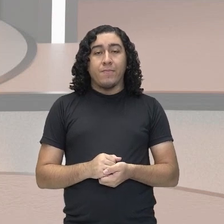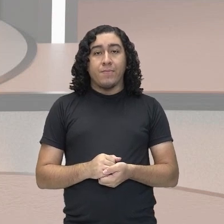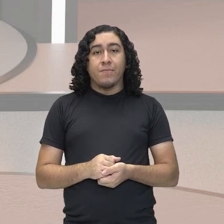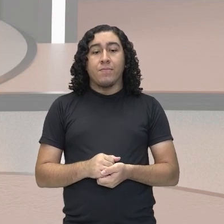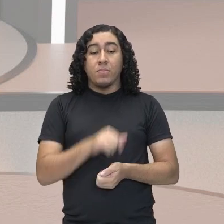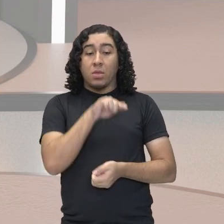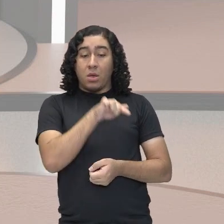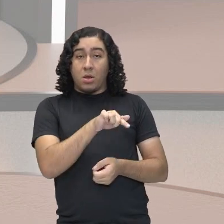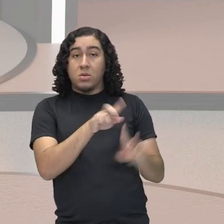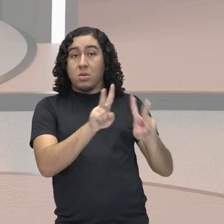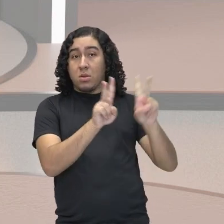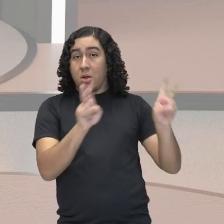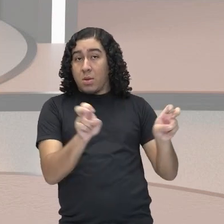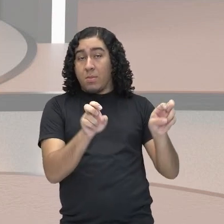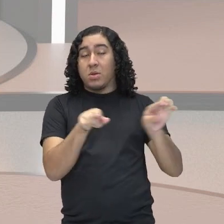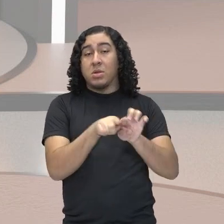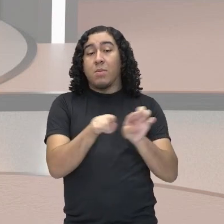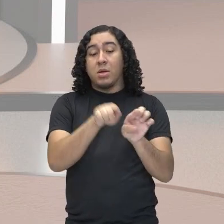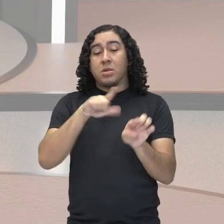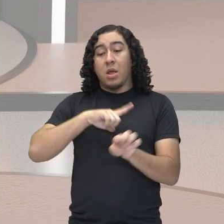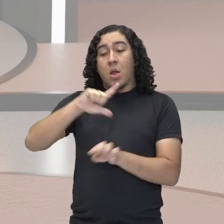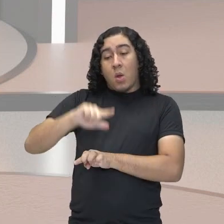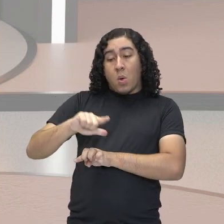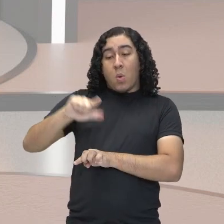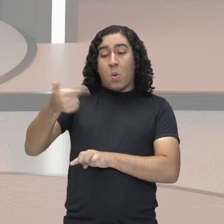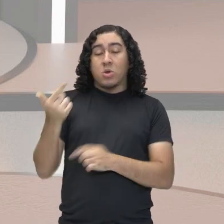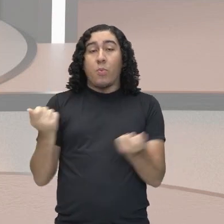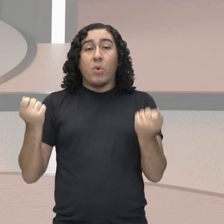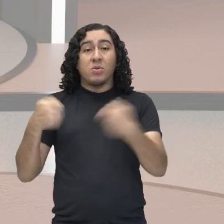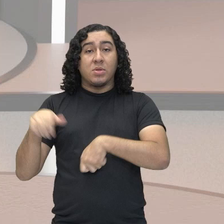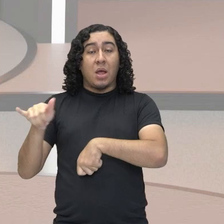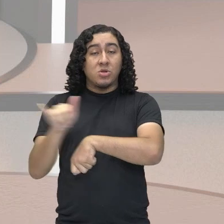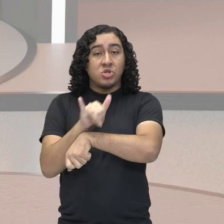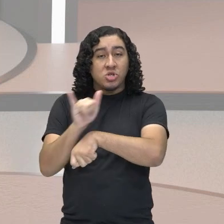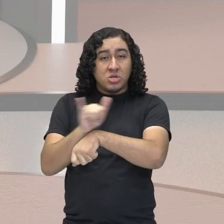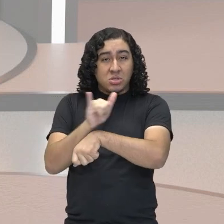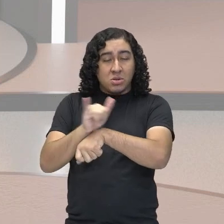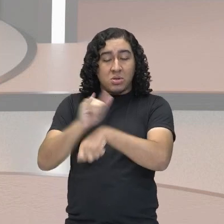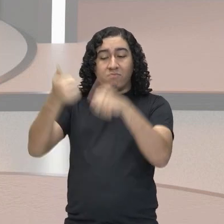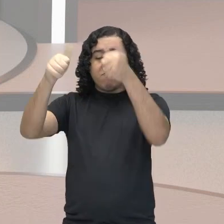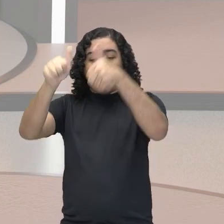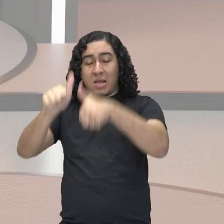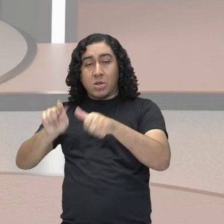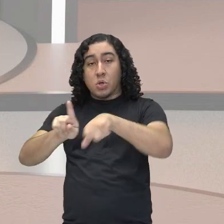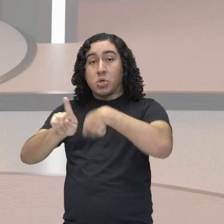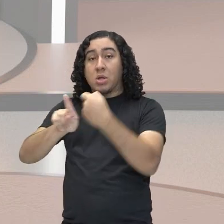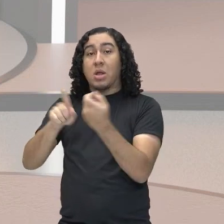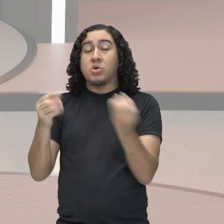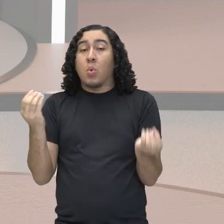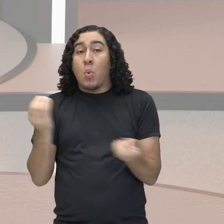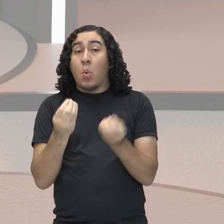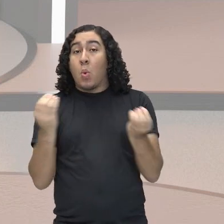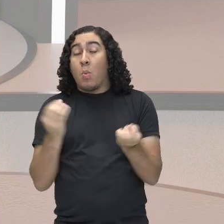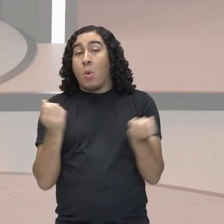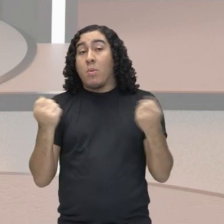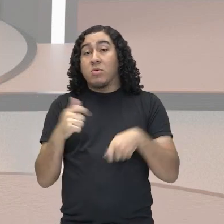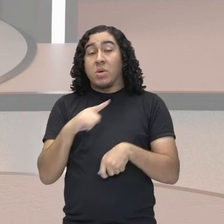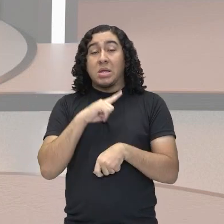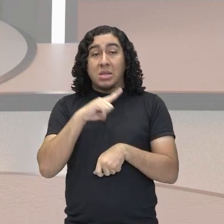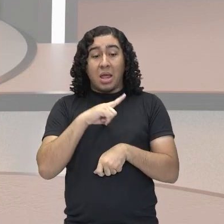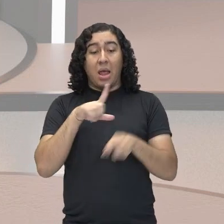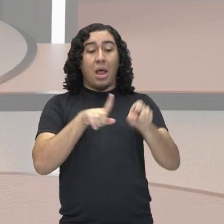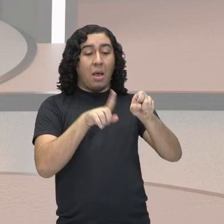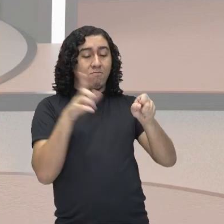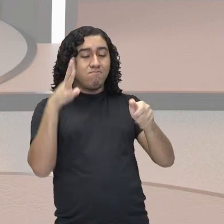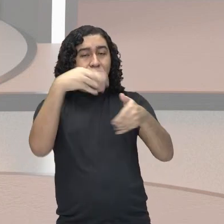há outras maneiras de avaliar uma sociedade pela maneira como ela trata seus integrantes, do ponto de vista